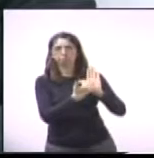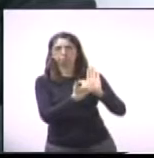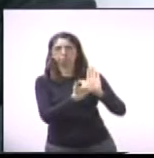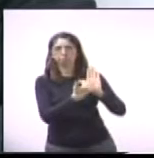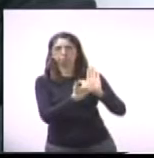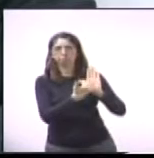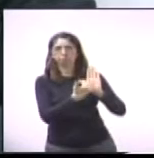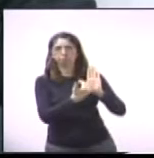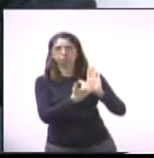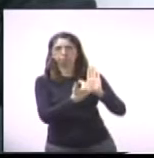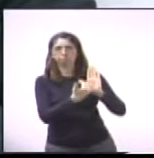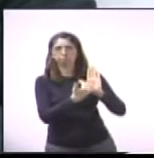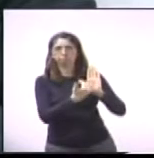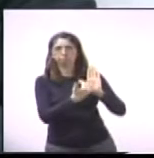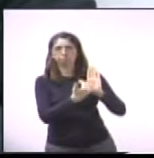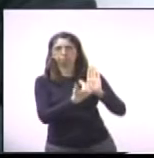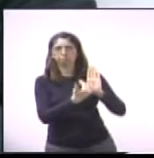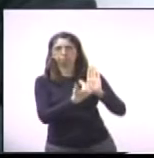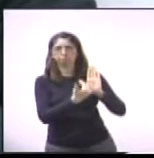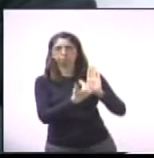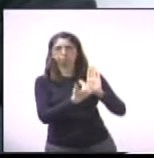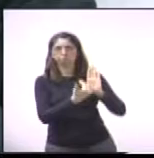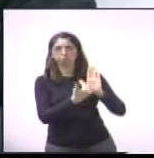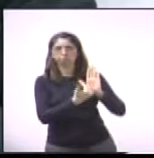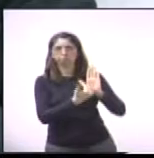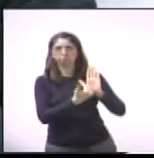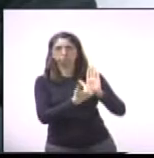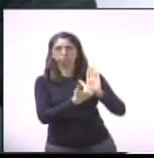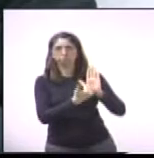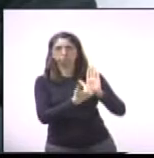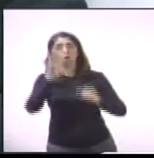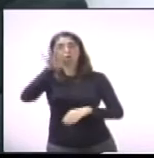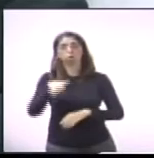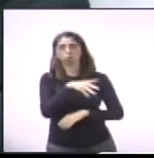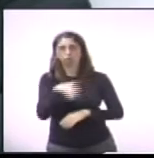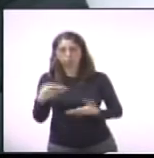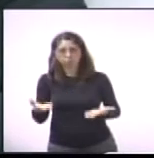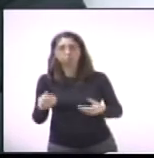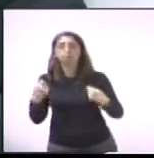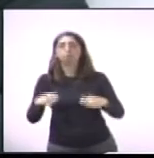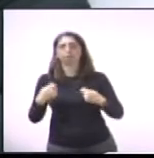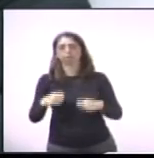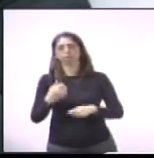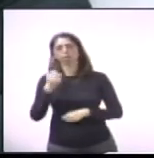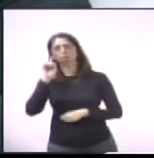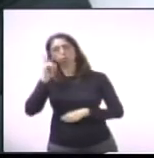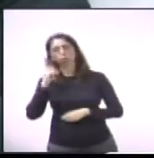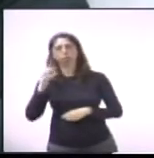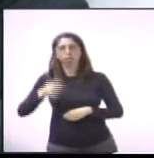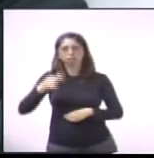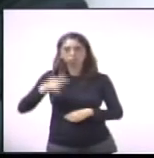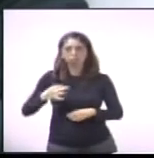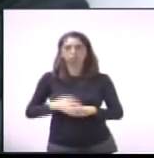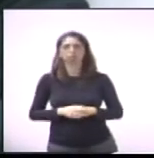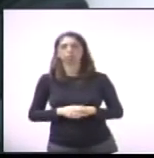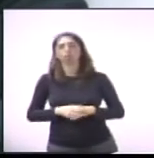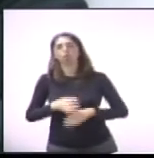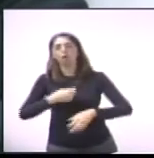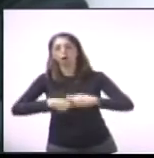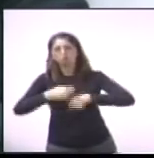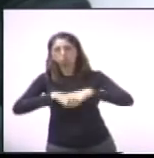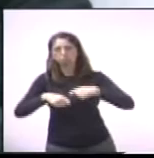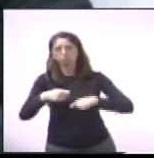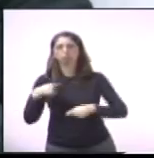que existem prazos, cronogramas, sabemos que a administração tem se proposto em querer fazer